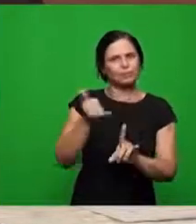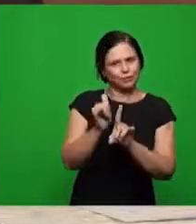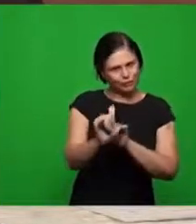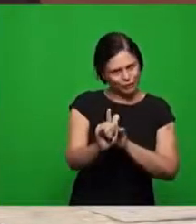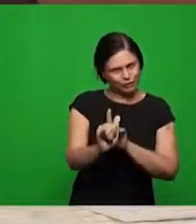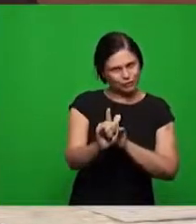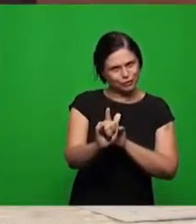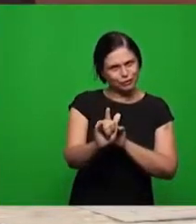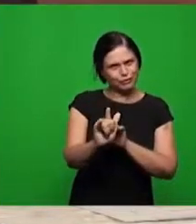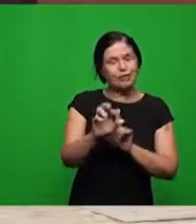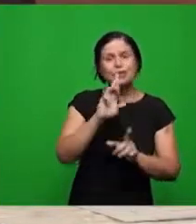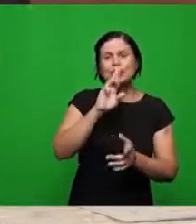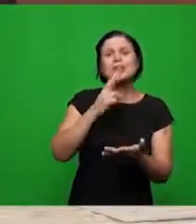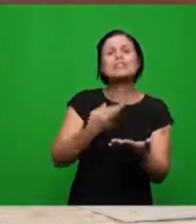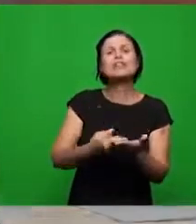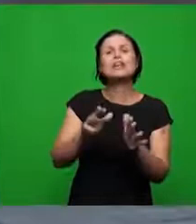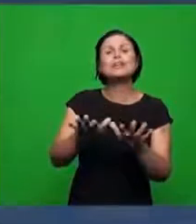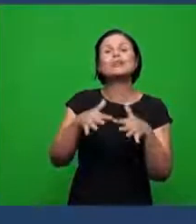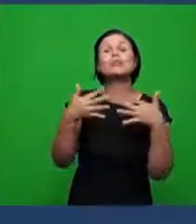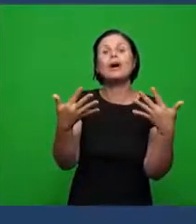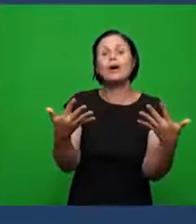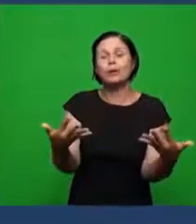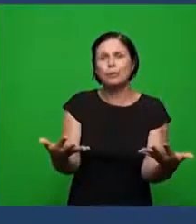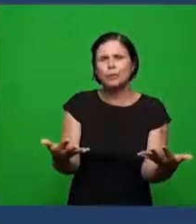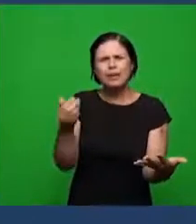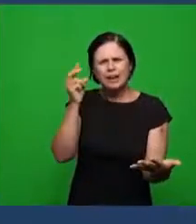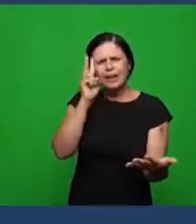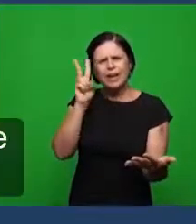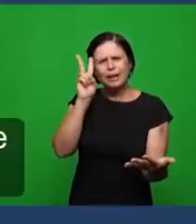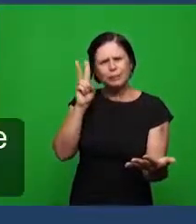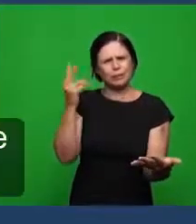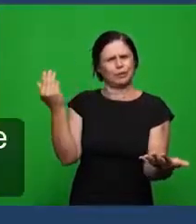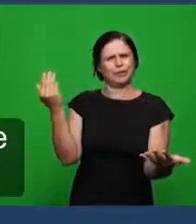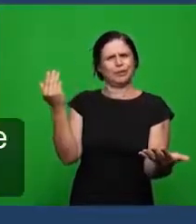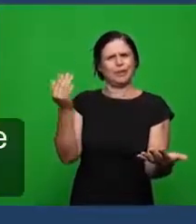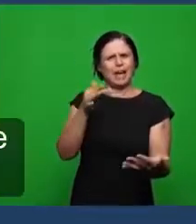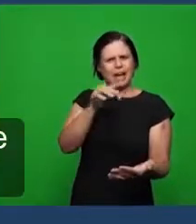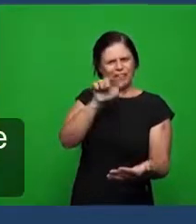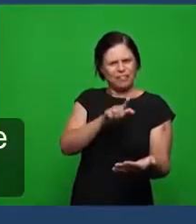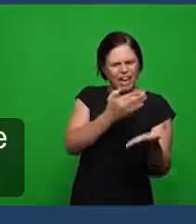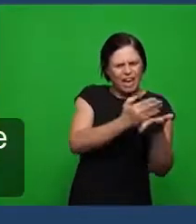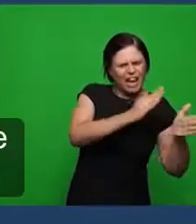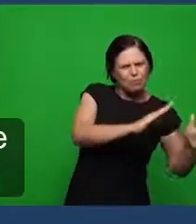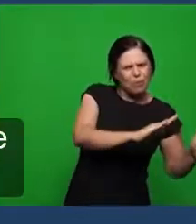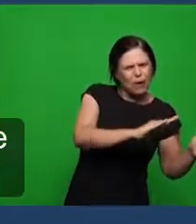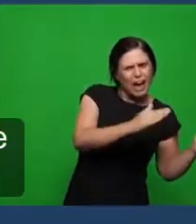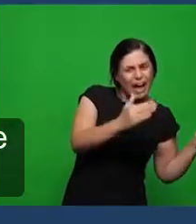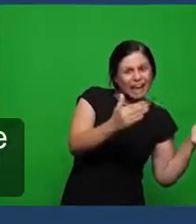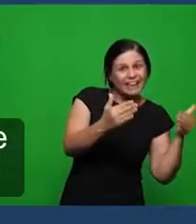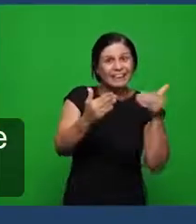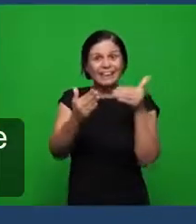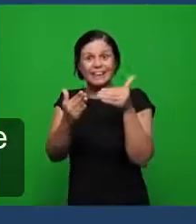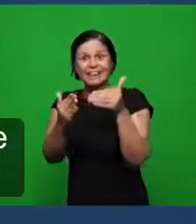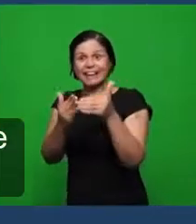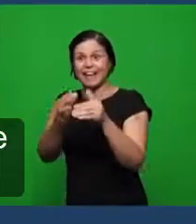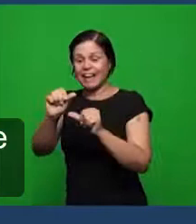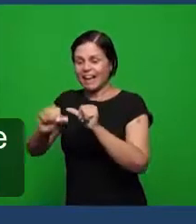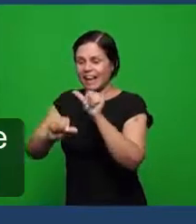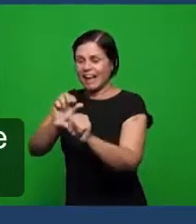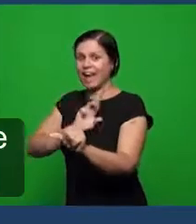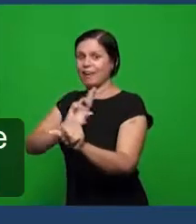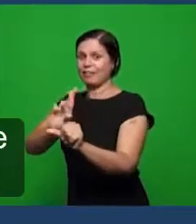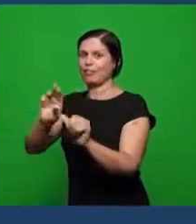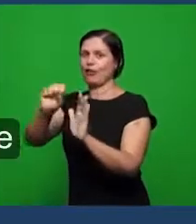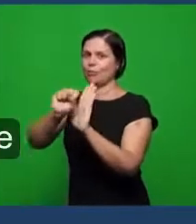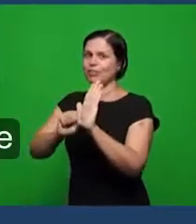e esse resultado que foi desde aquele tempo da morte da fé até a reforma protestante do